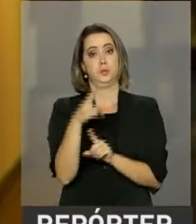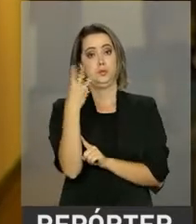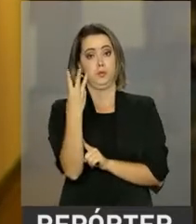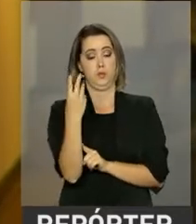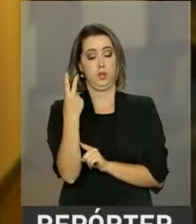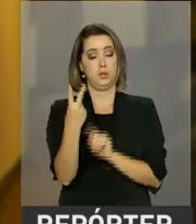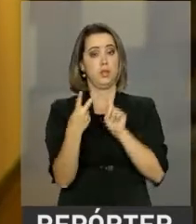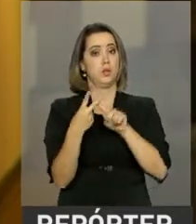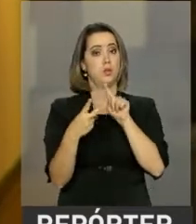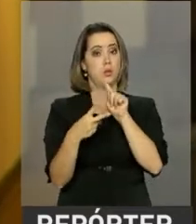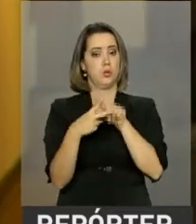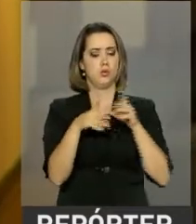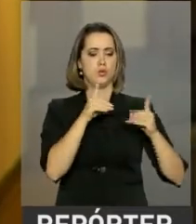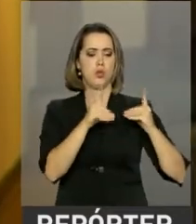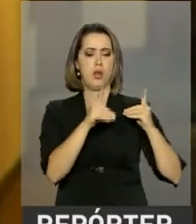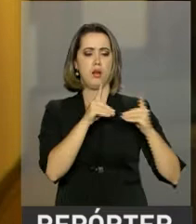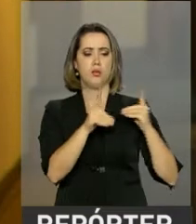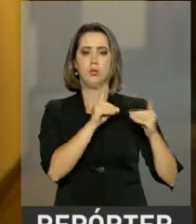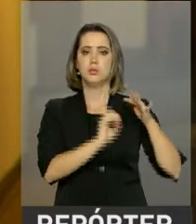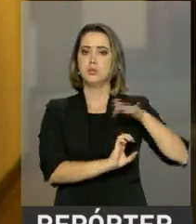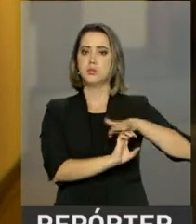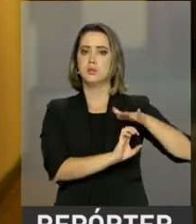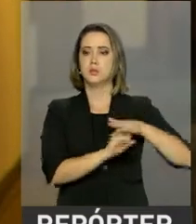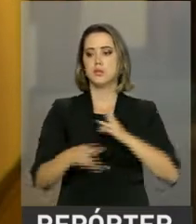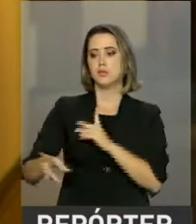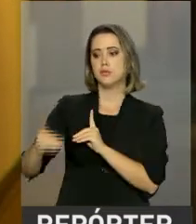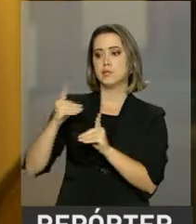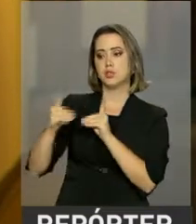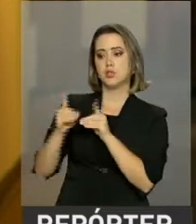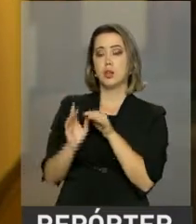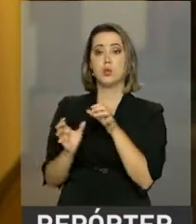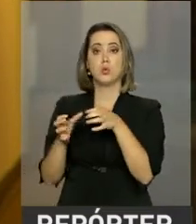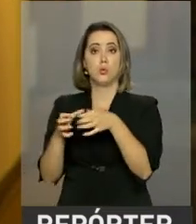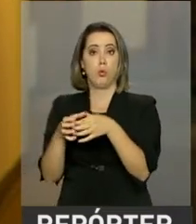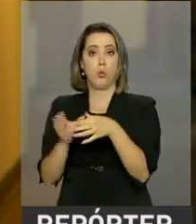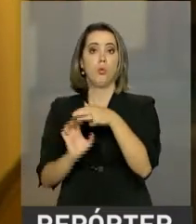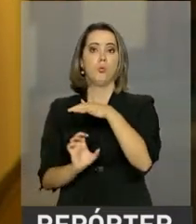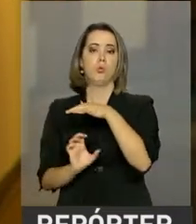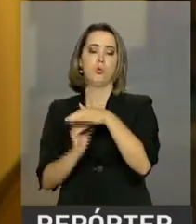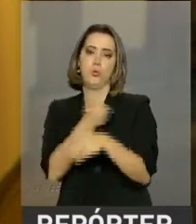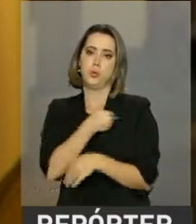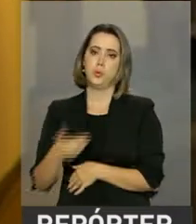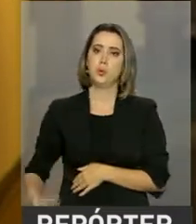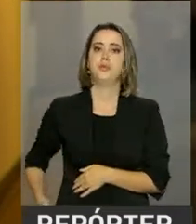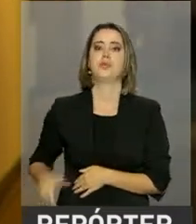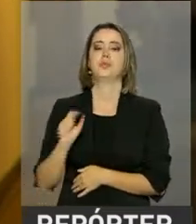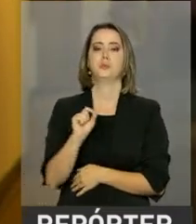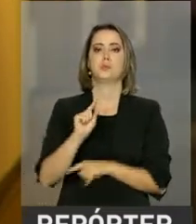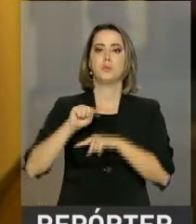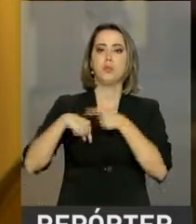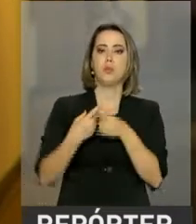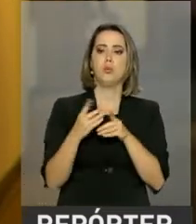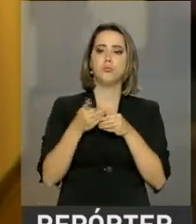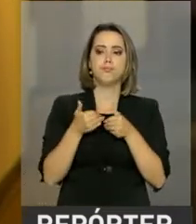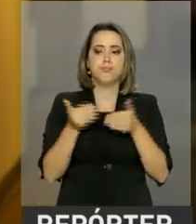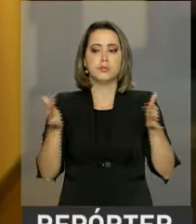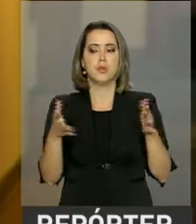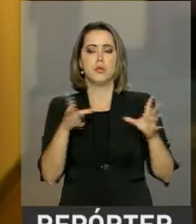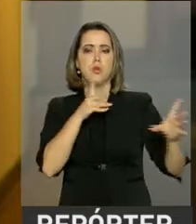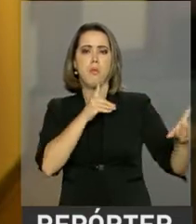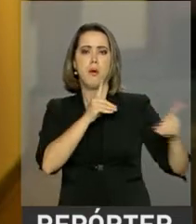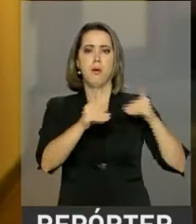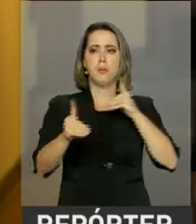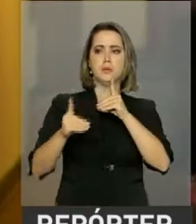principais, diálogos empresariais e também diálogos com o governo. E após cada um desses debates, desses fóruns, é aberto um